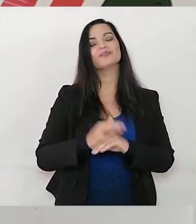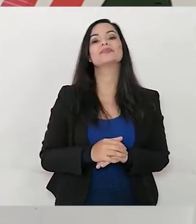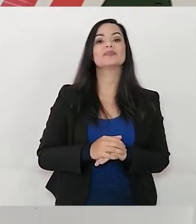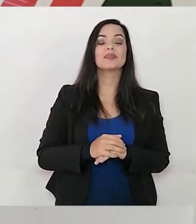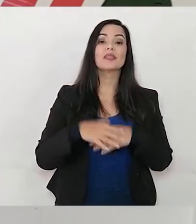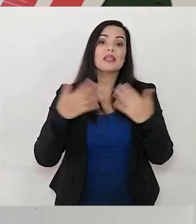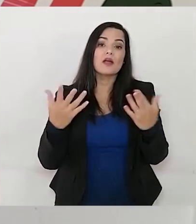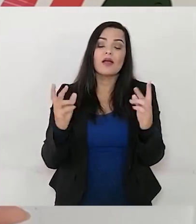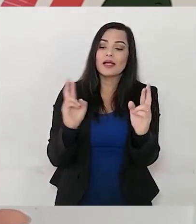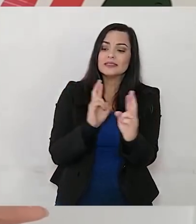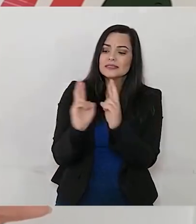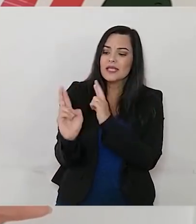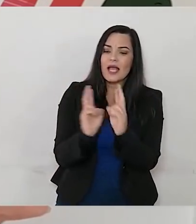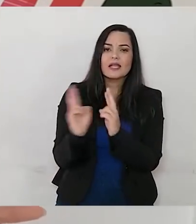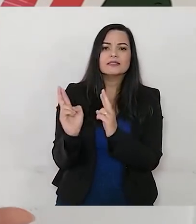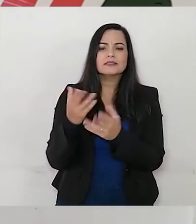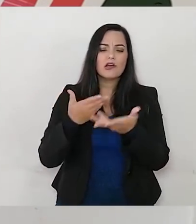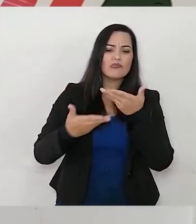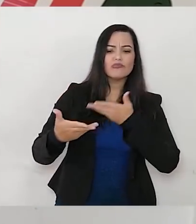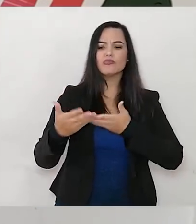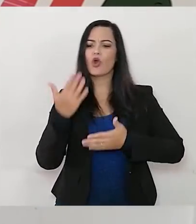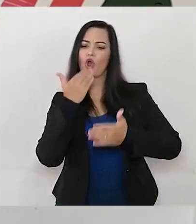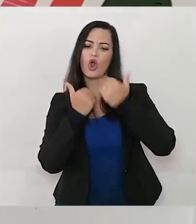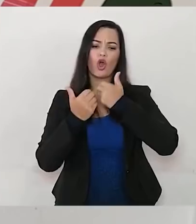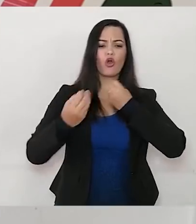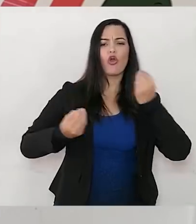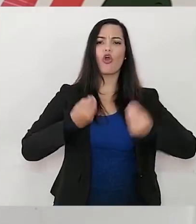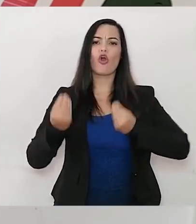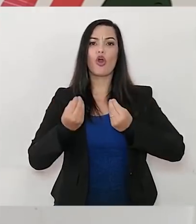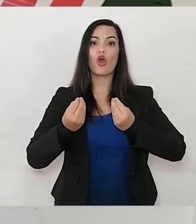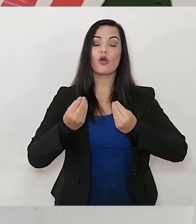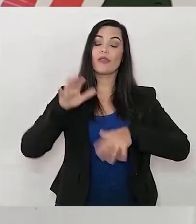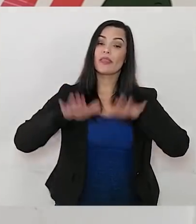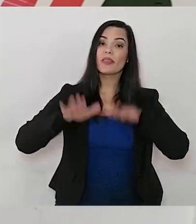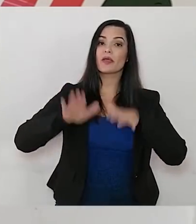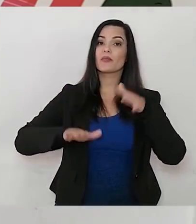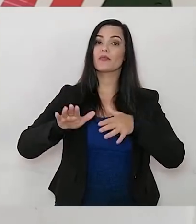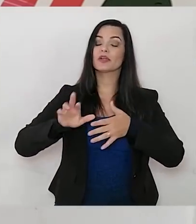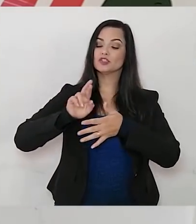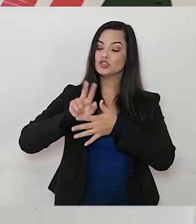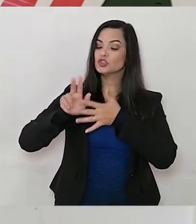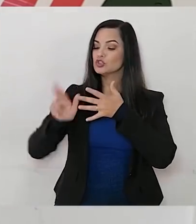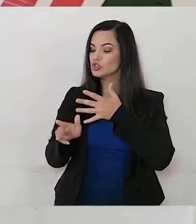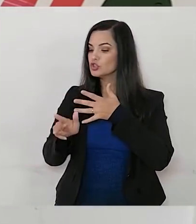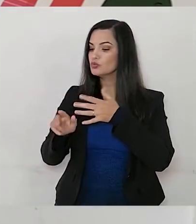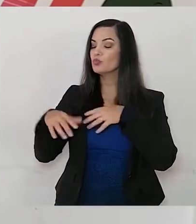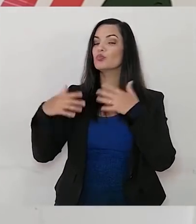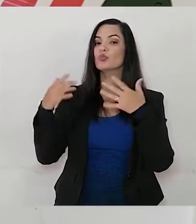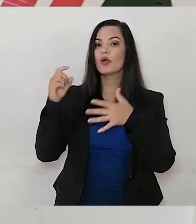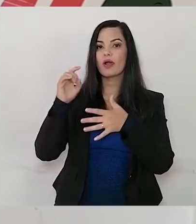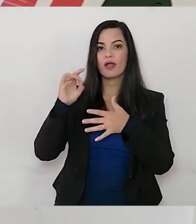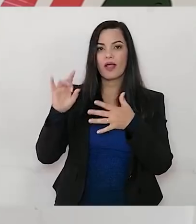Então, essas relações alimentares, de acordo com o tipo de alimento que nós consumimos,